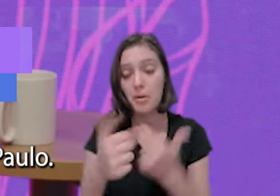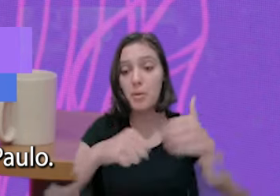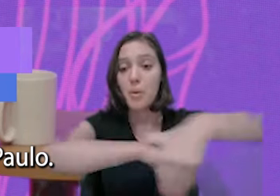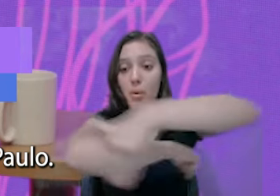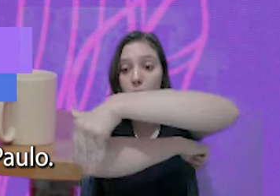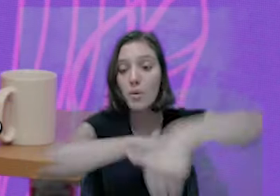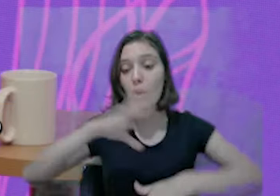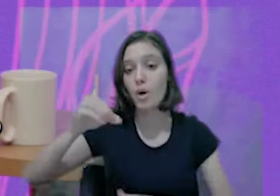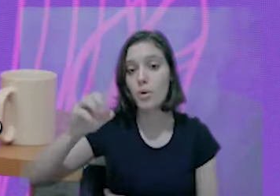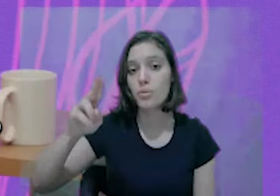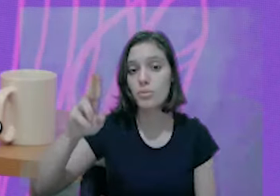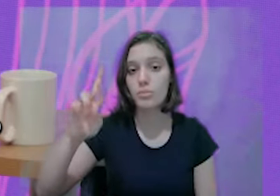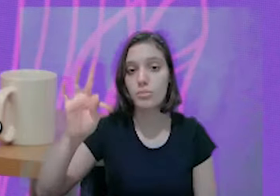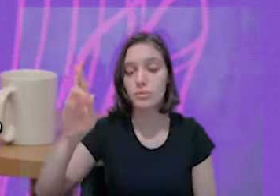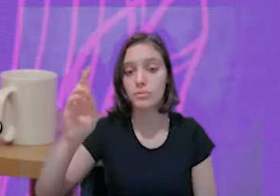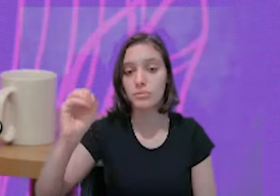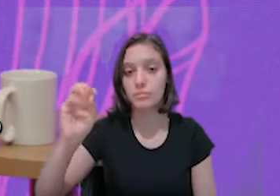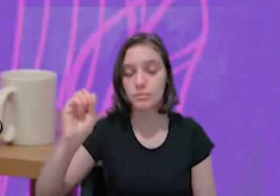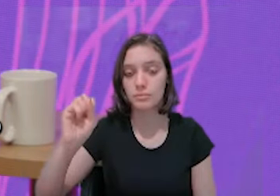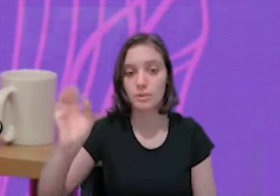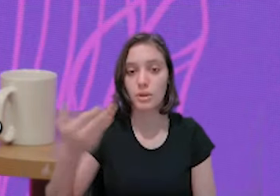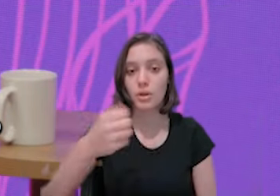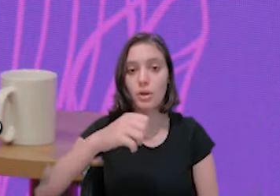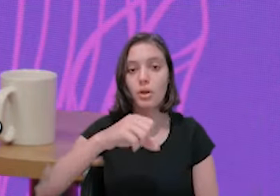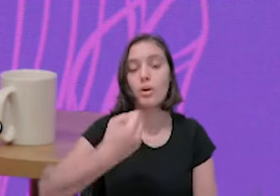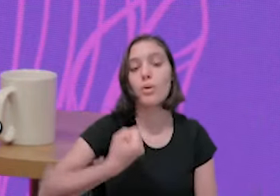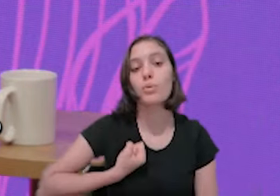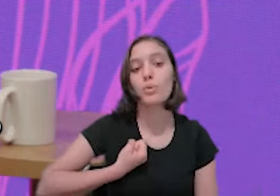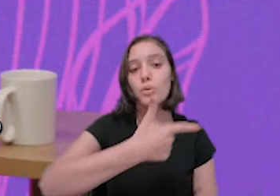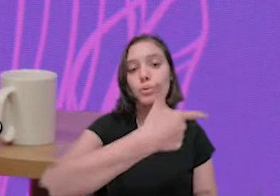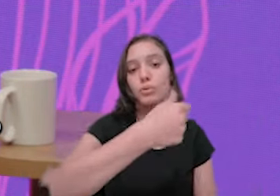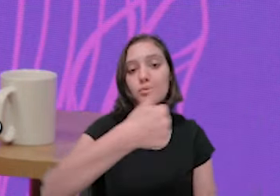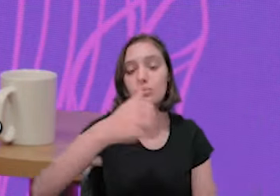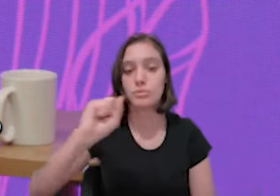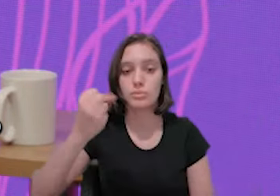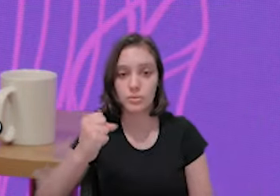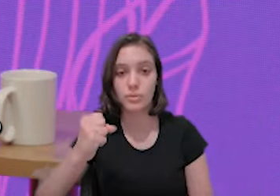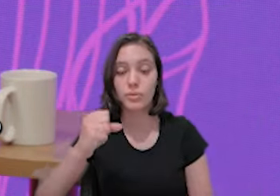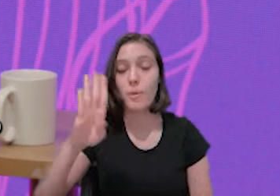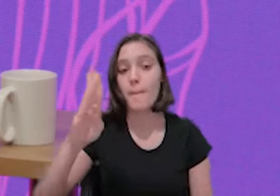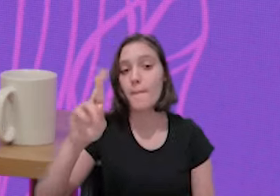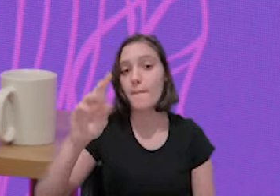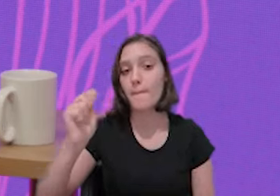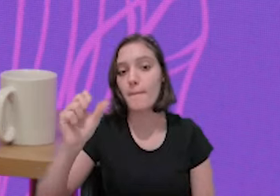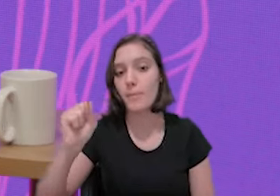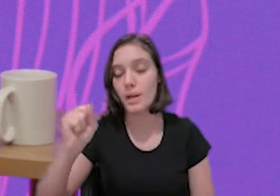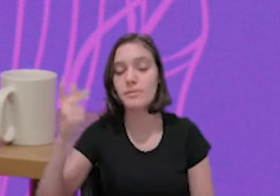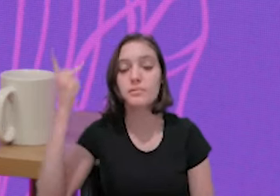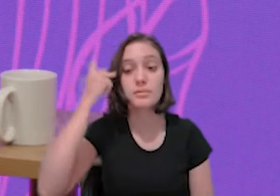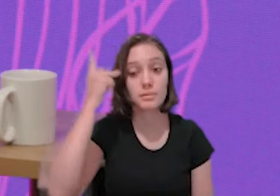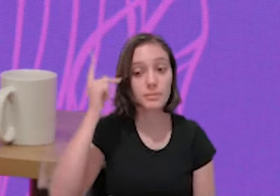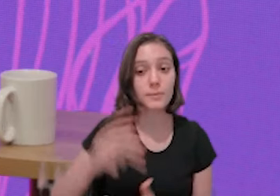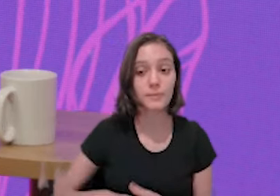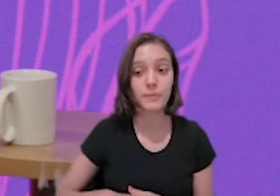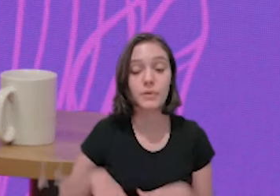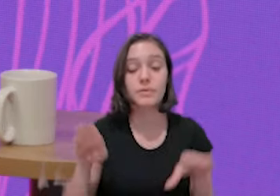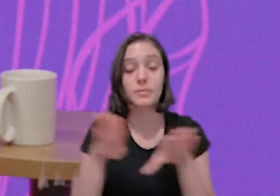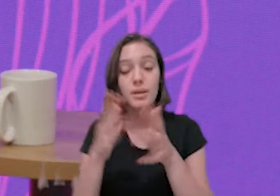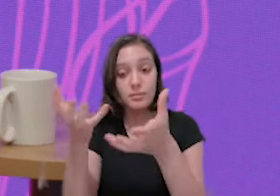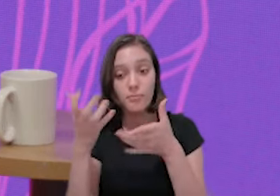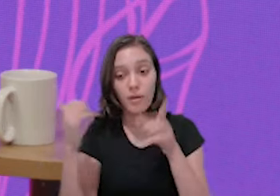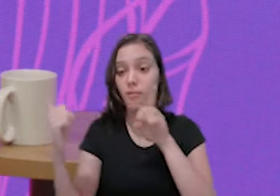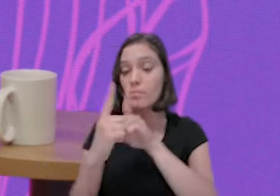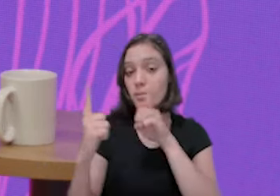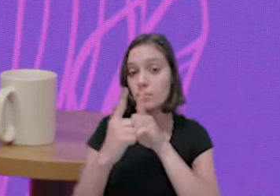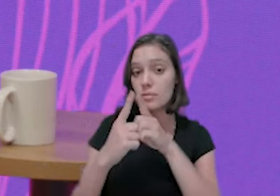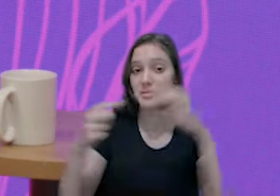Brás São Paulo. E se você também quer um atendimento do CEBRAE e não consegue se deslocar, é muito trabalhador, como o